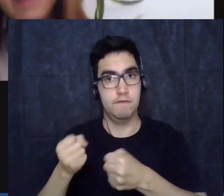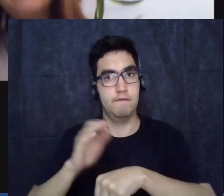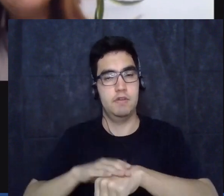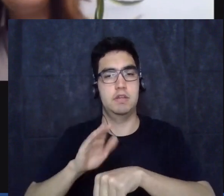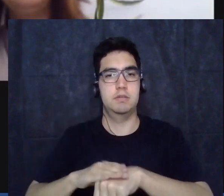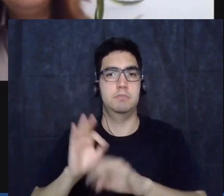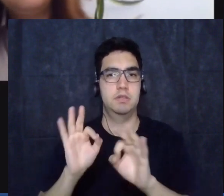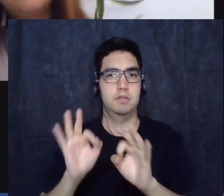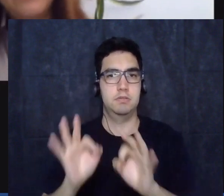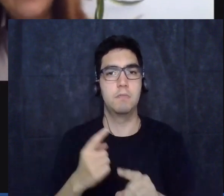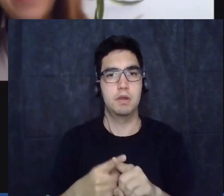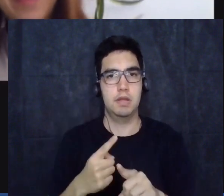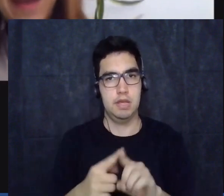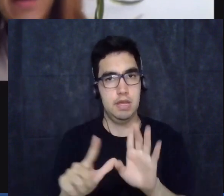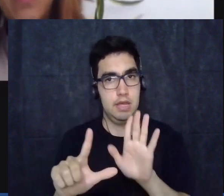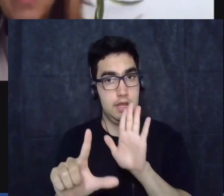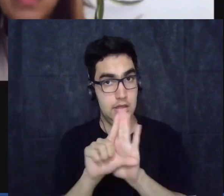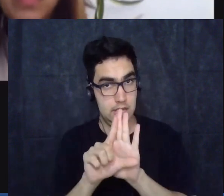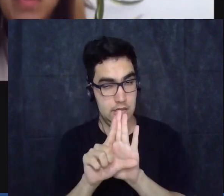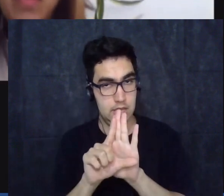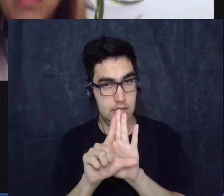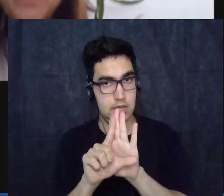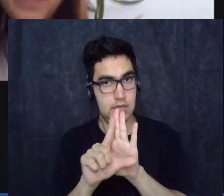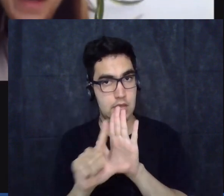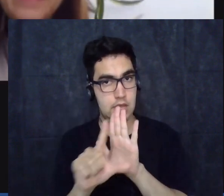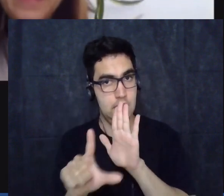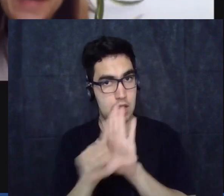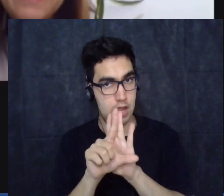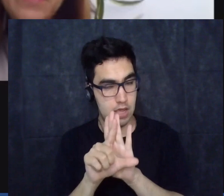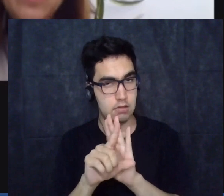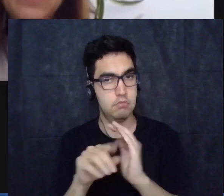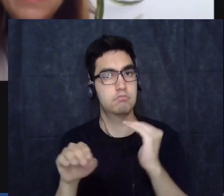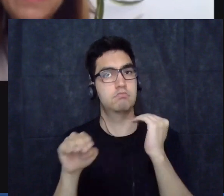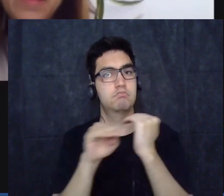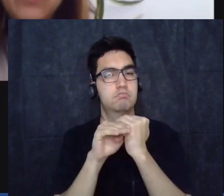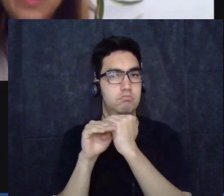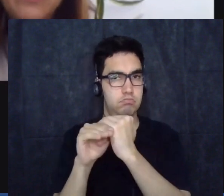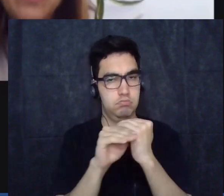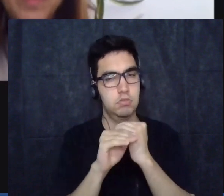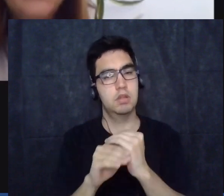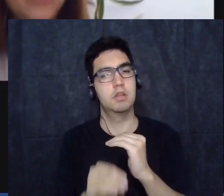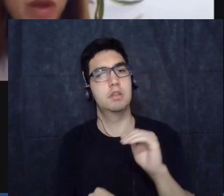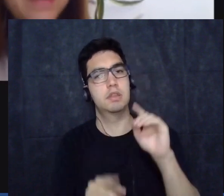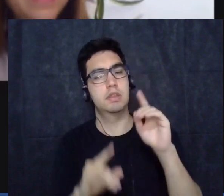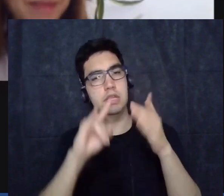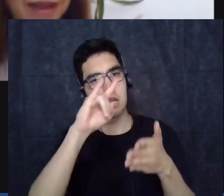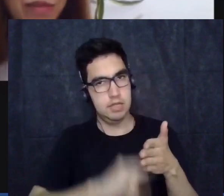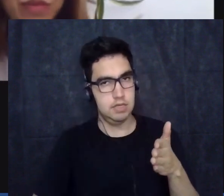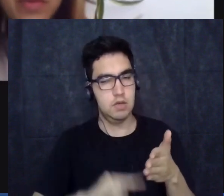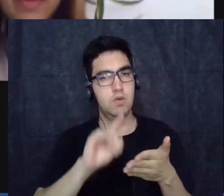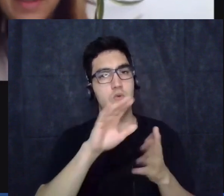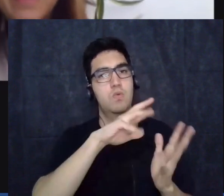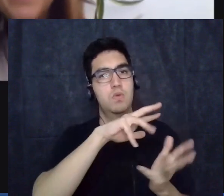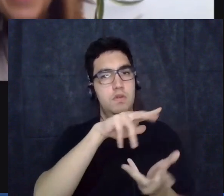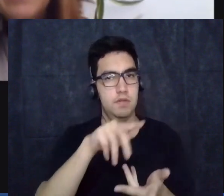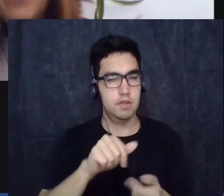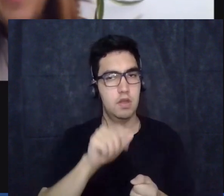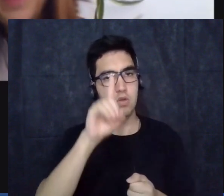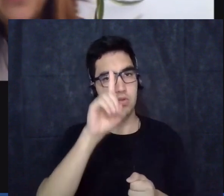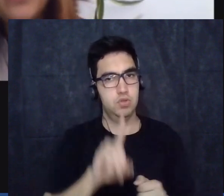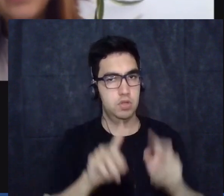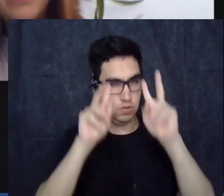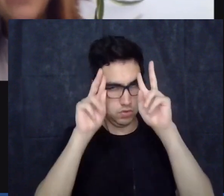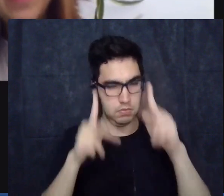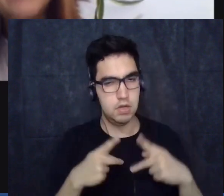leis que estão em acordo com a declaração universal de direitos humanos nós temos né